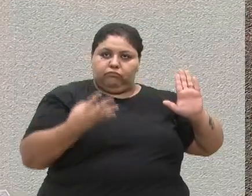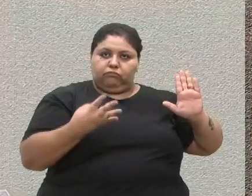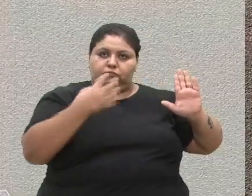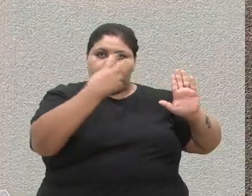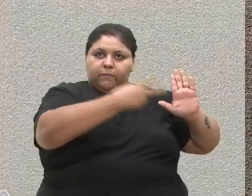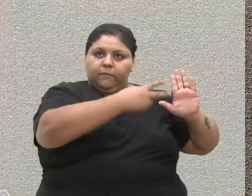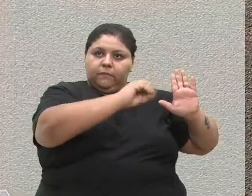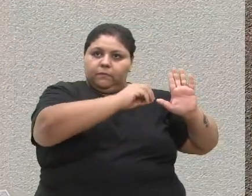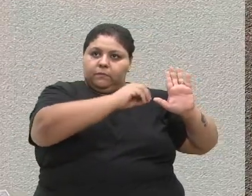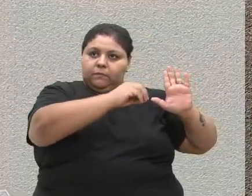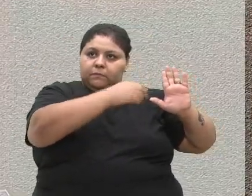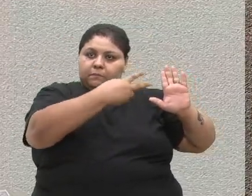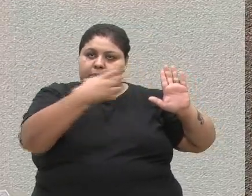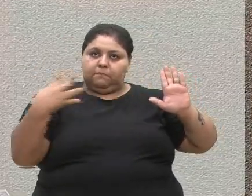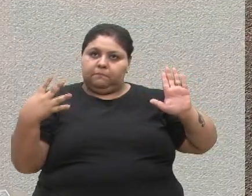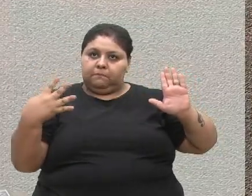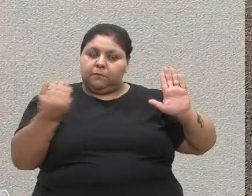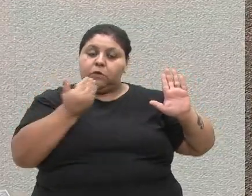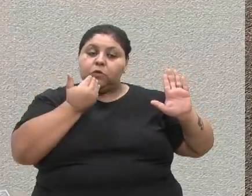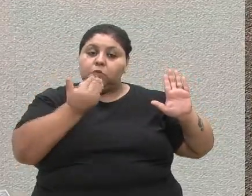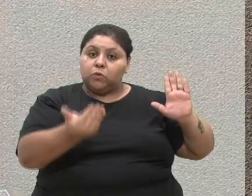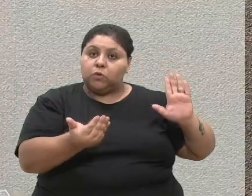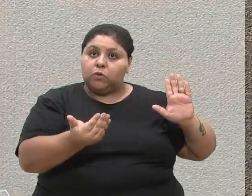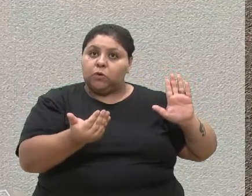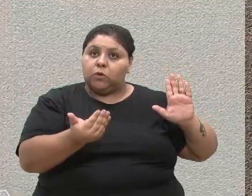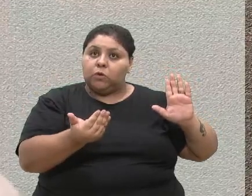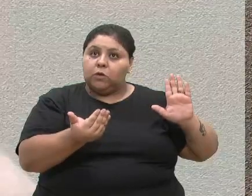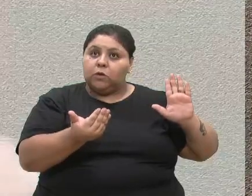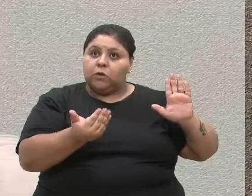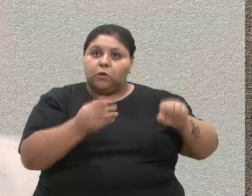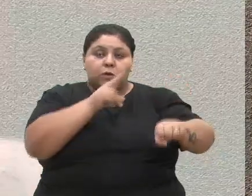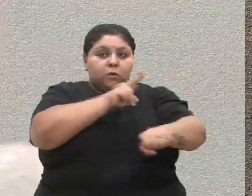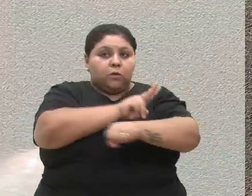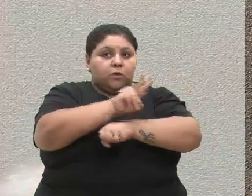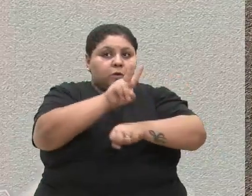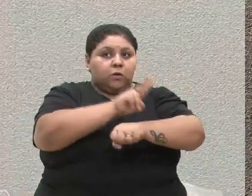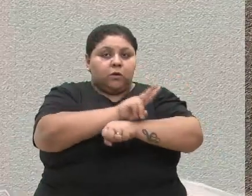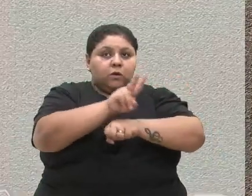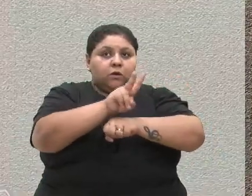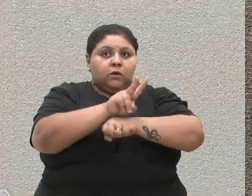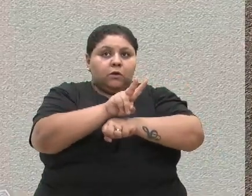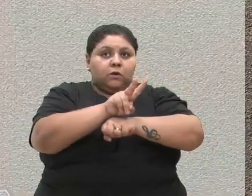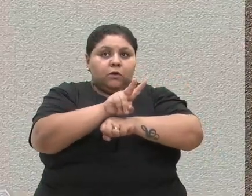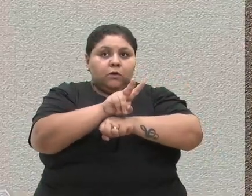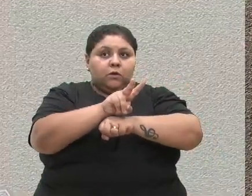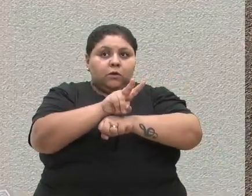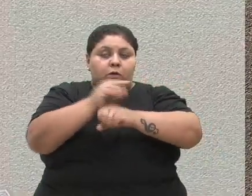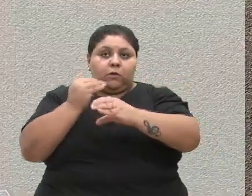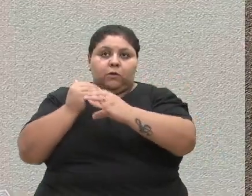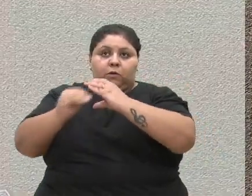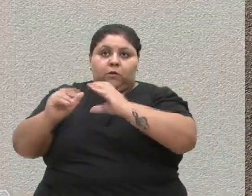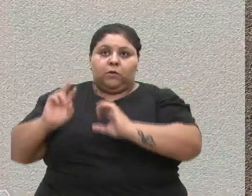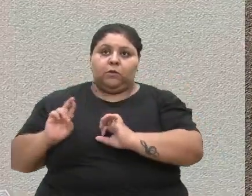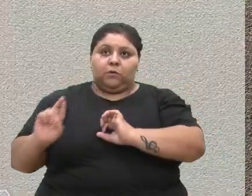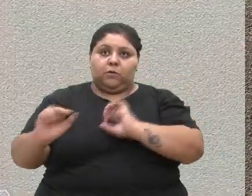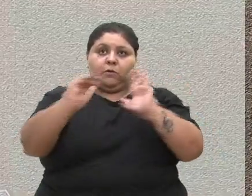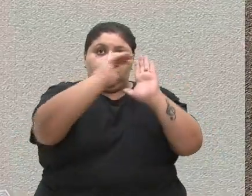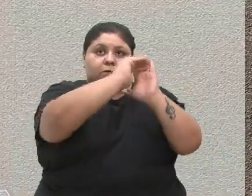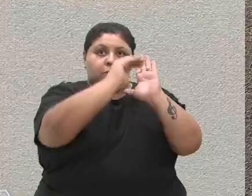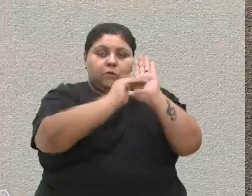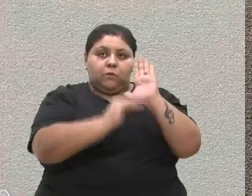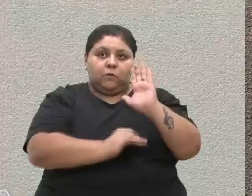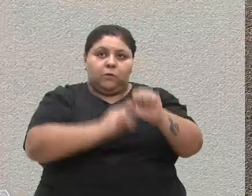-2023, solicitando que a referida vaga seja designada para representantes do Programa de Pós